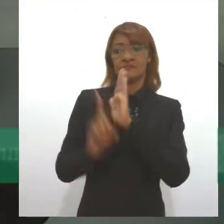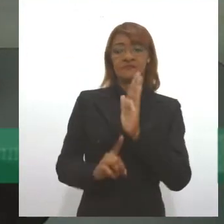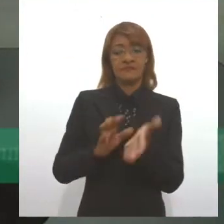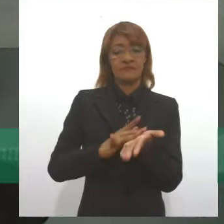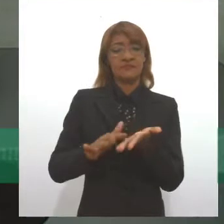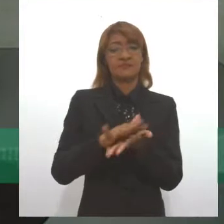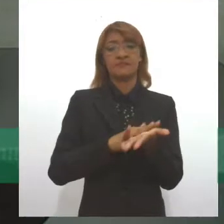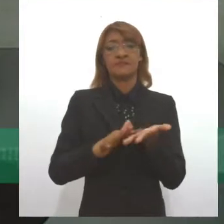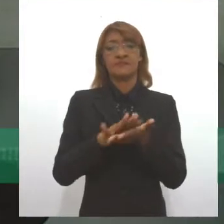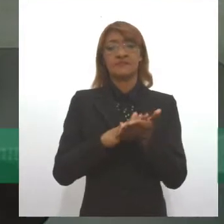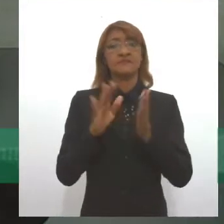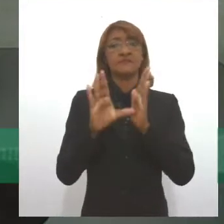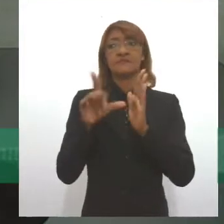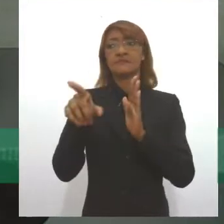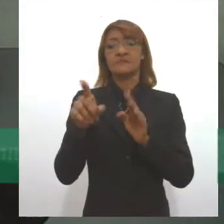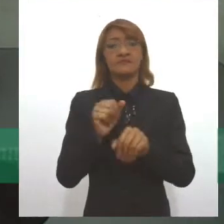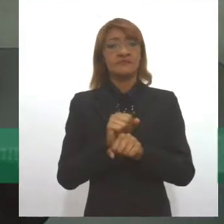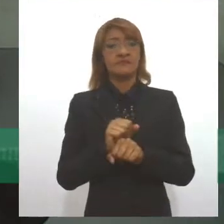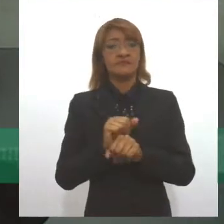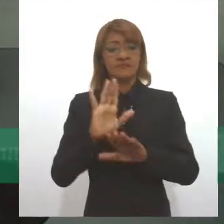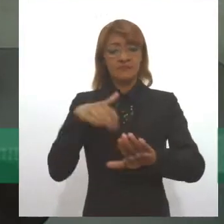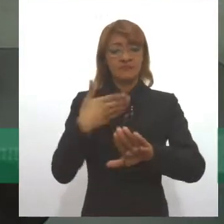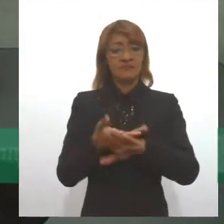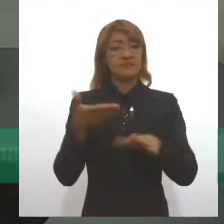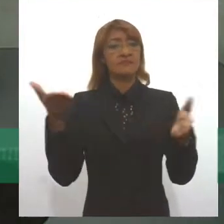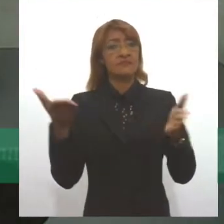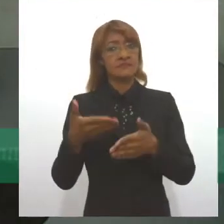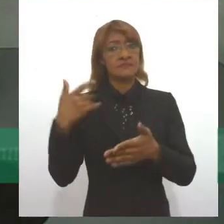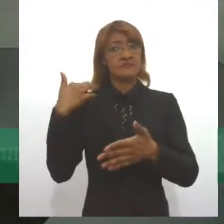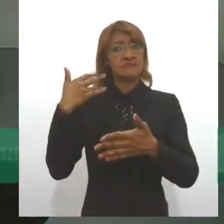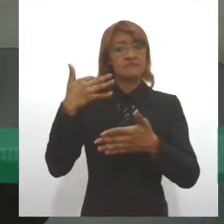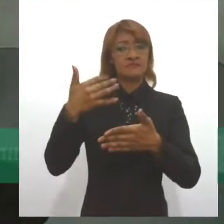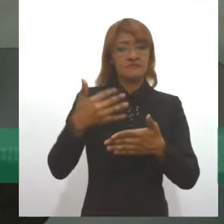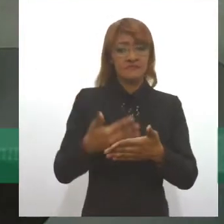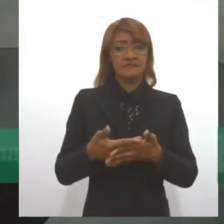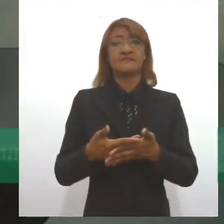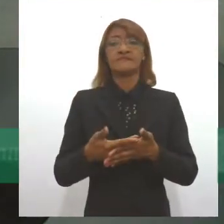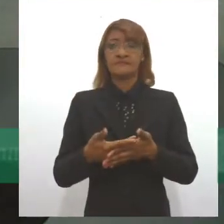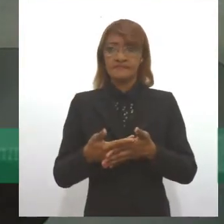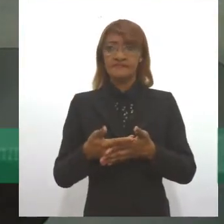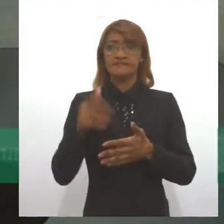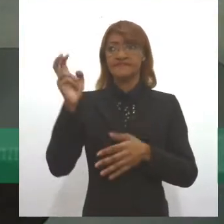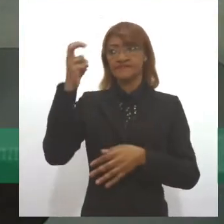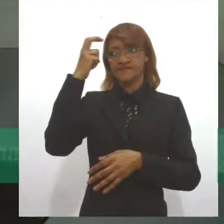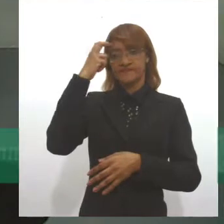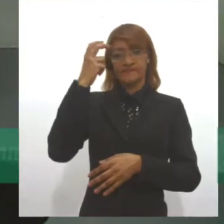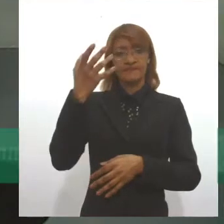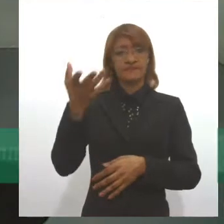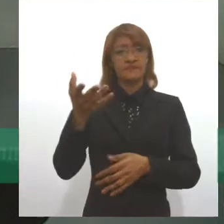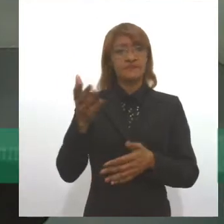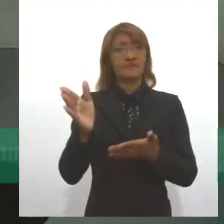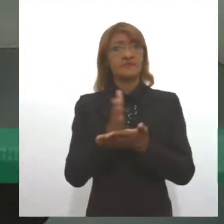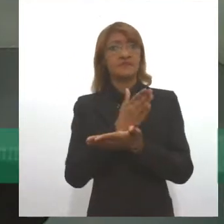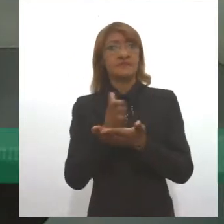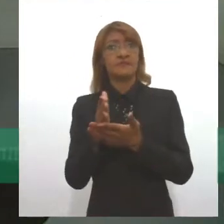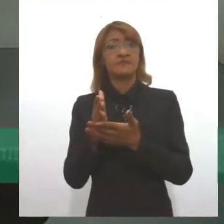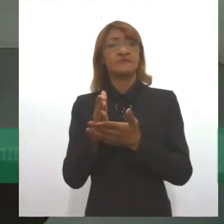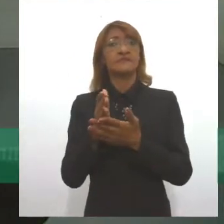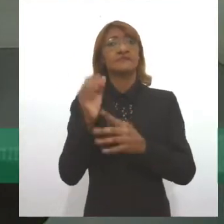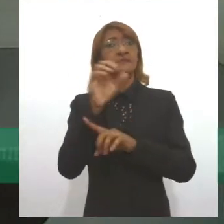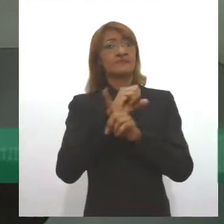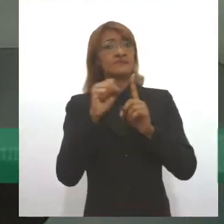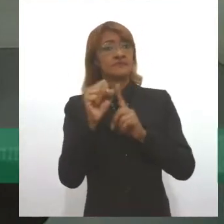tendo repercussão histórica e até hoje, permeia na cultura e no imaginário de alguns setores da sociedade,